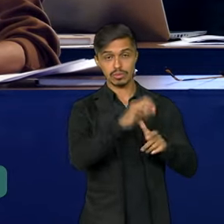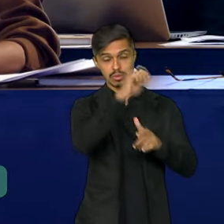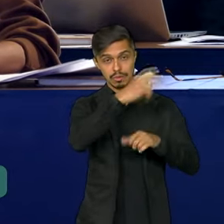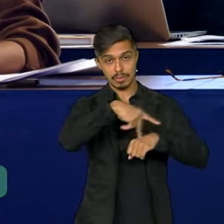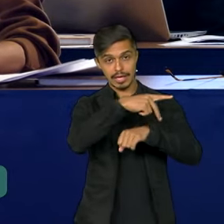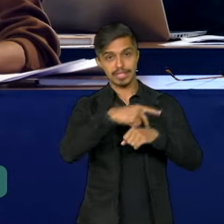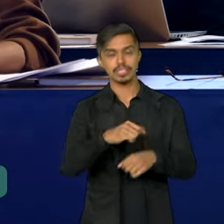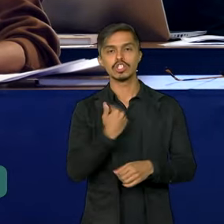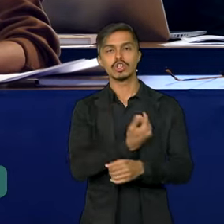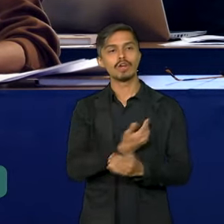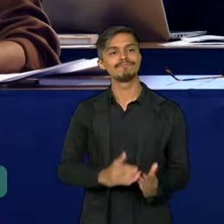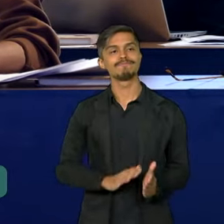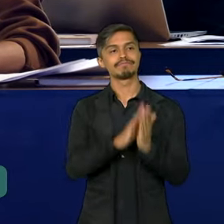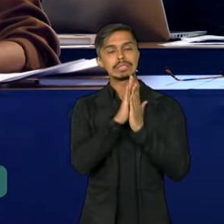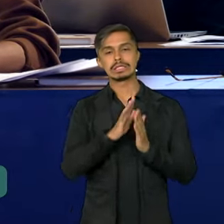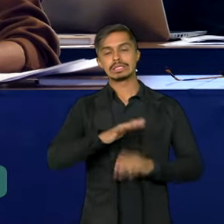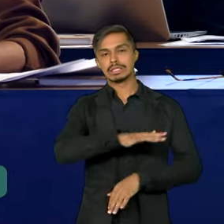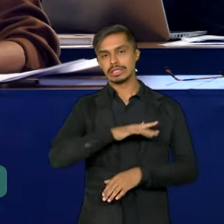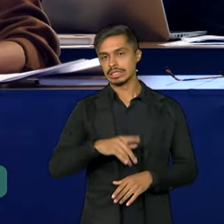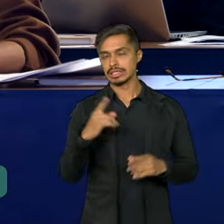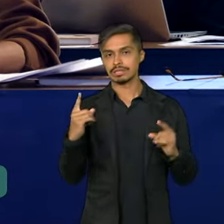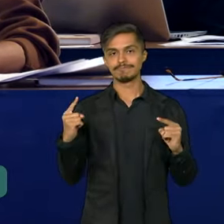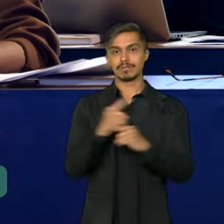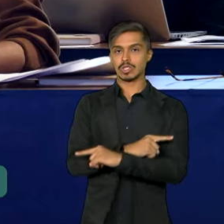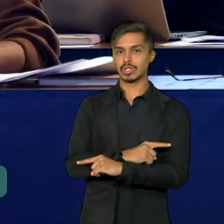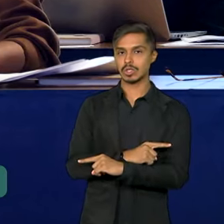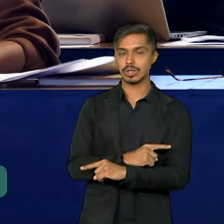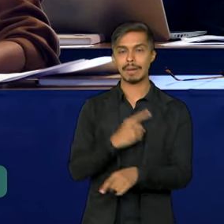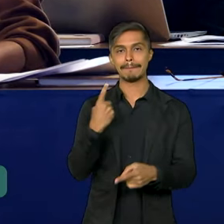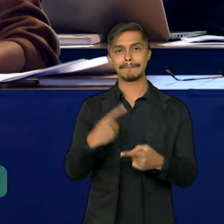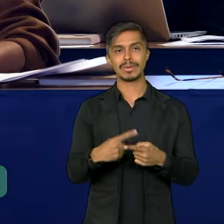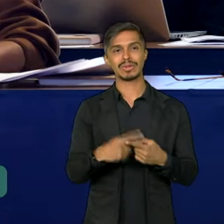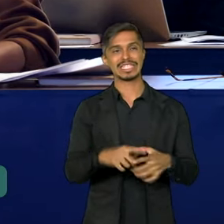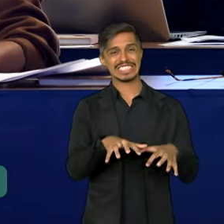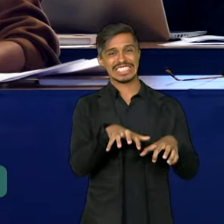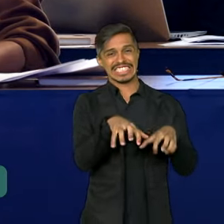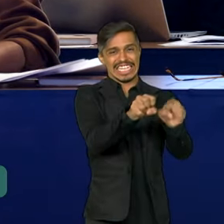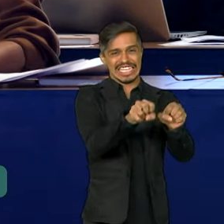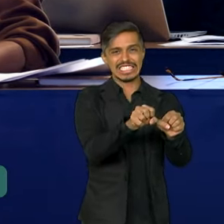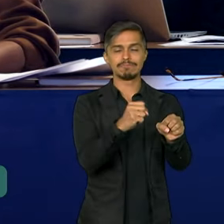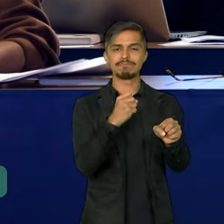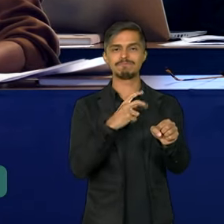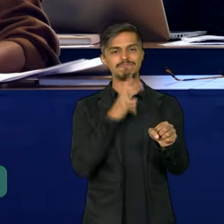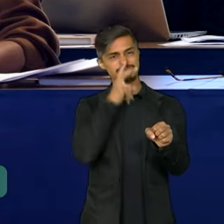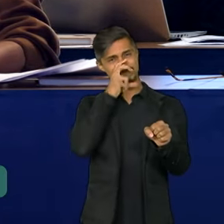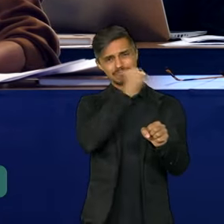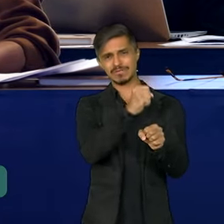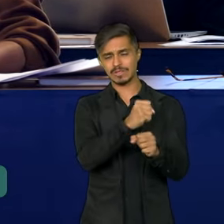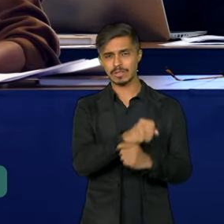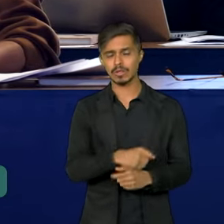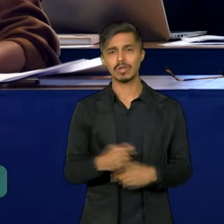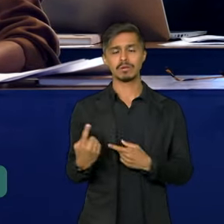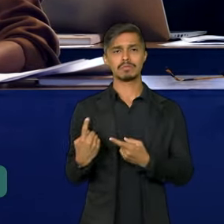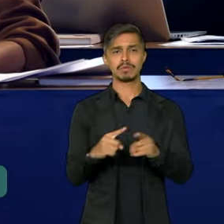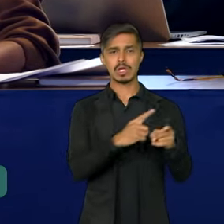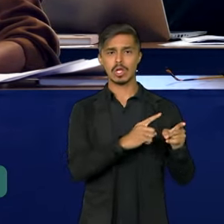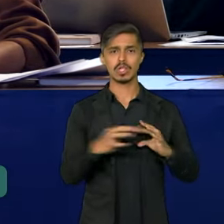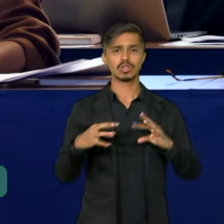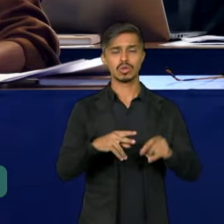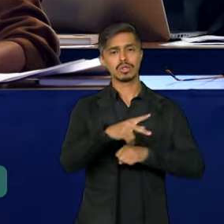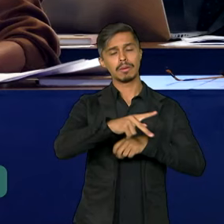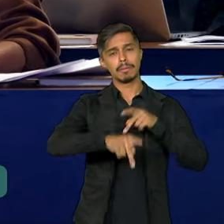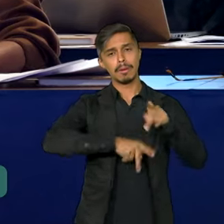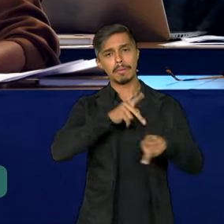enfrentamos a situação inversa de uma seca intensa que afeta a nossa população,